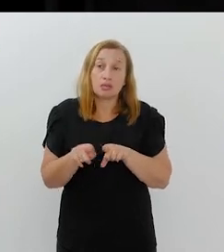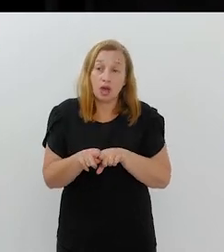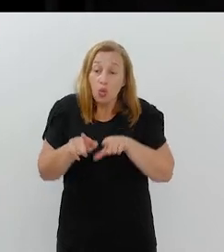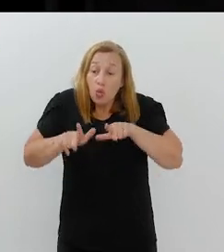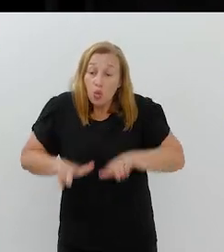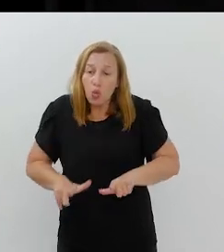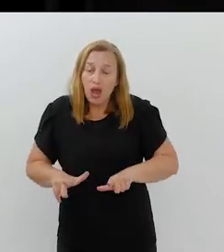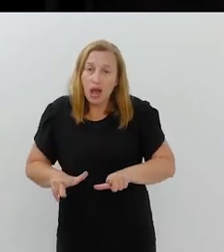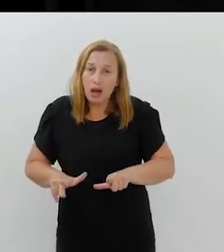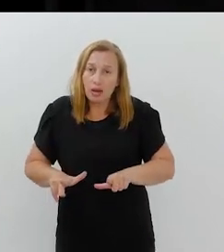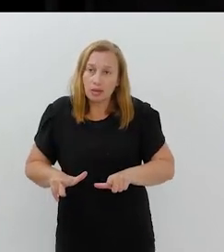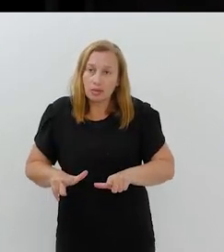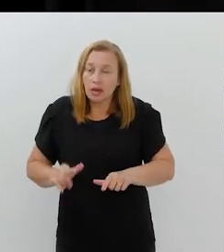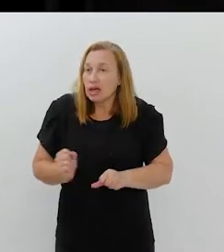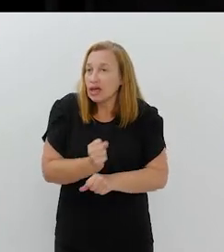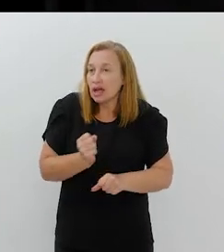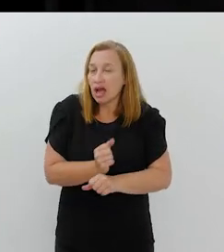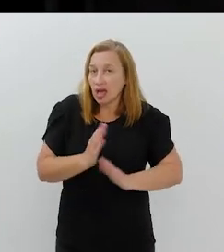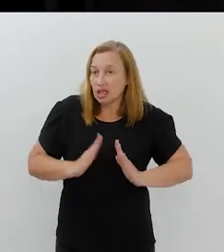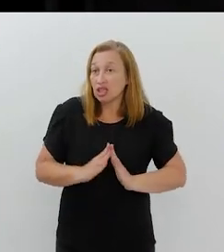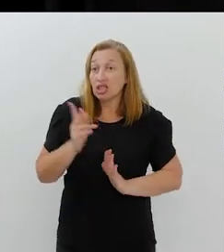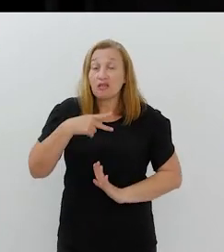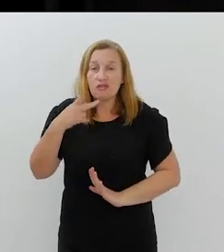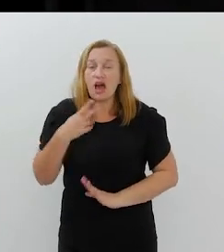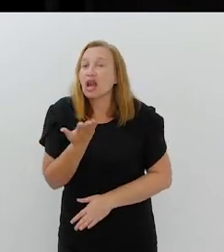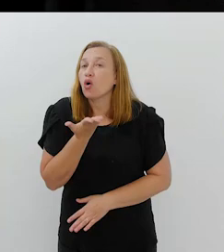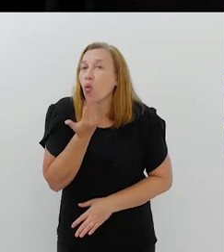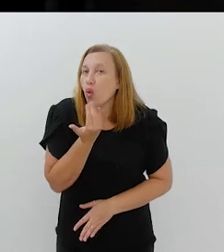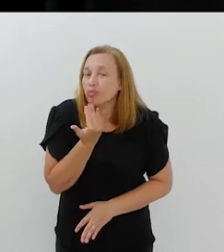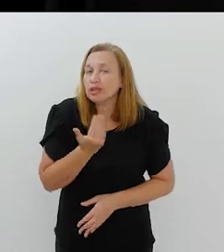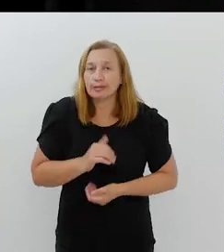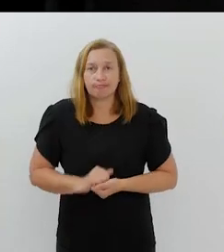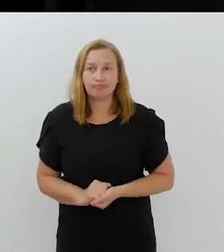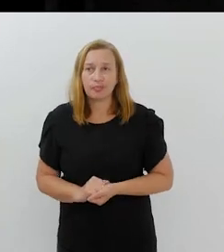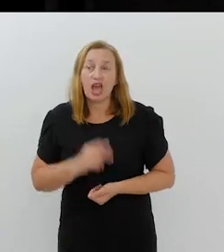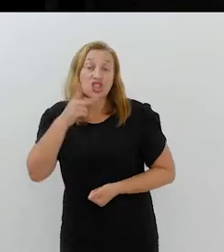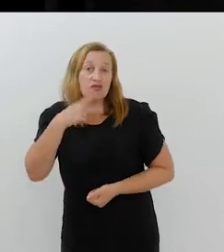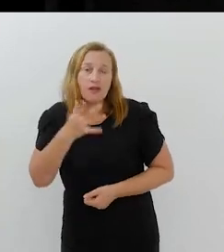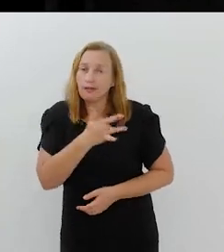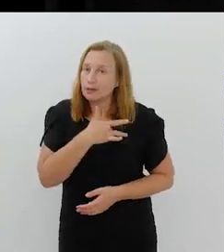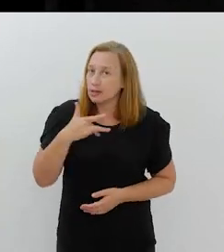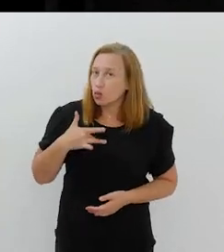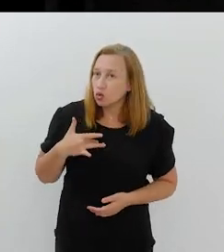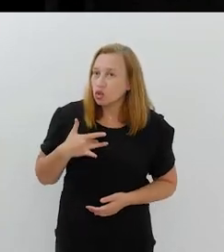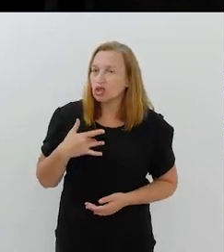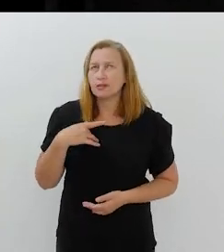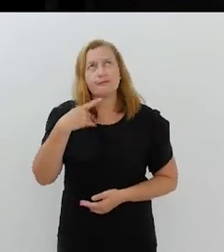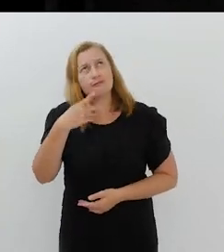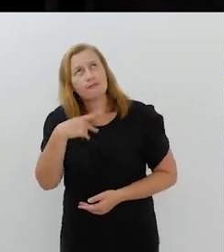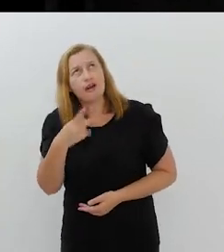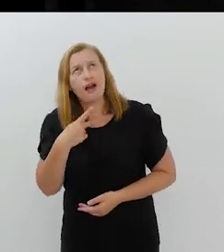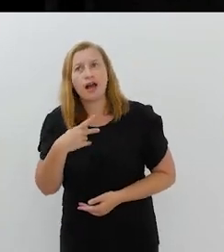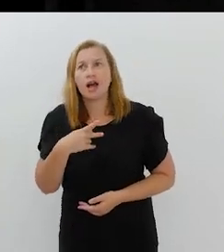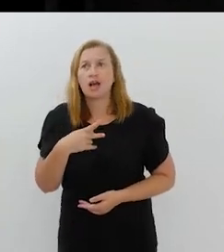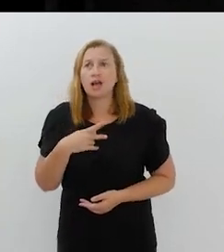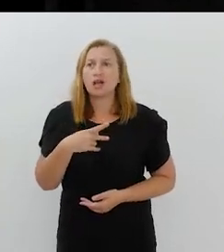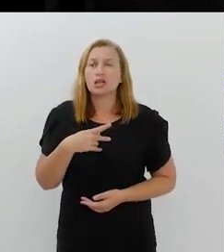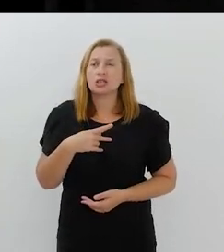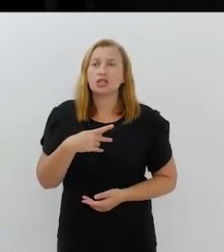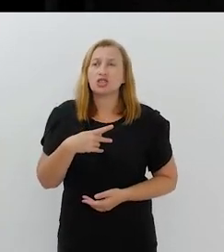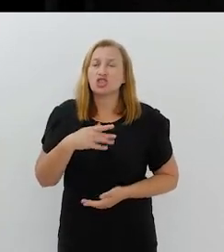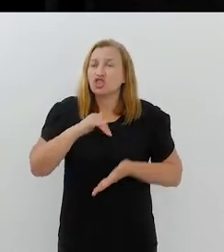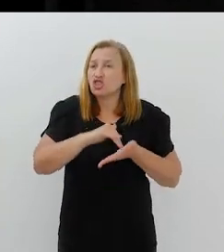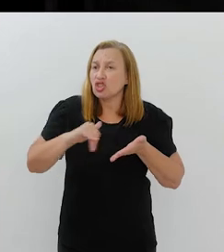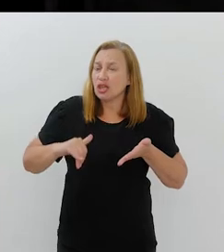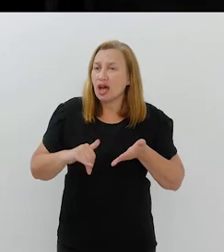renda. Porque, muitas vezes, a gente fala da questão da alimentação, a gente fala da saúde, a gente